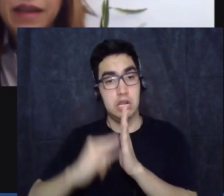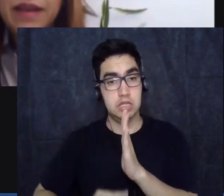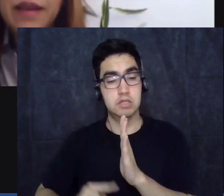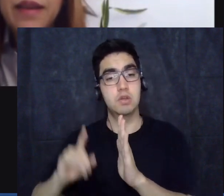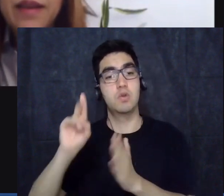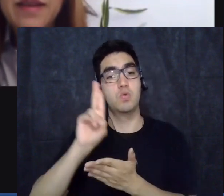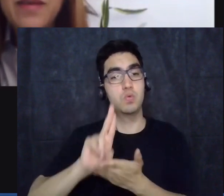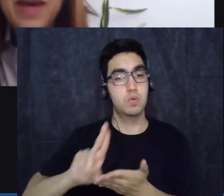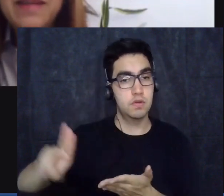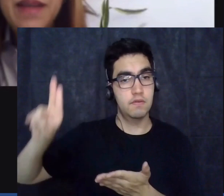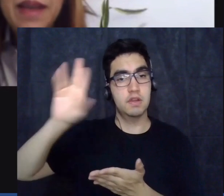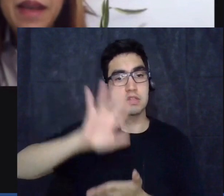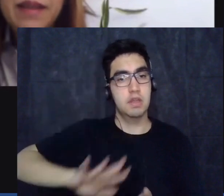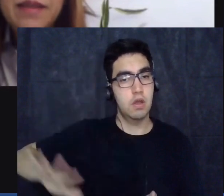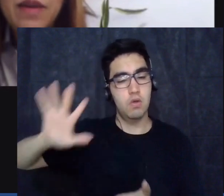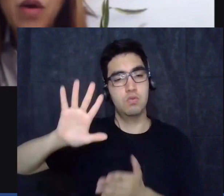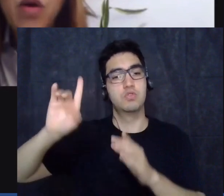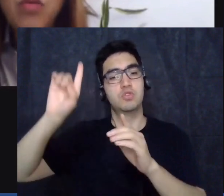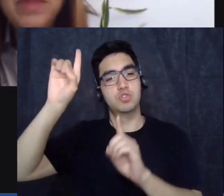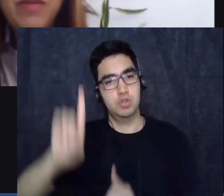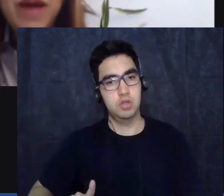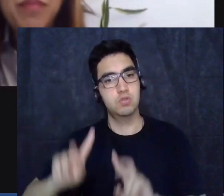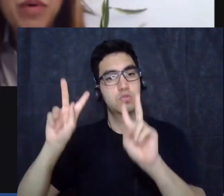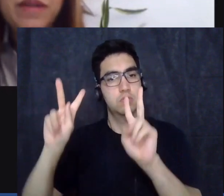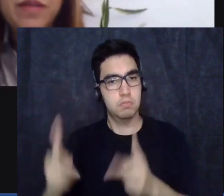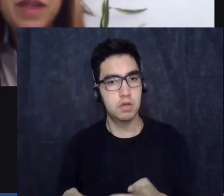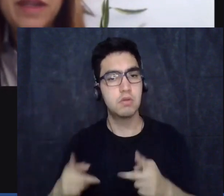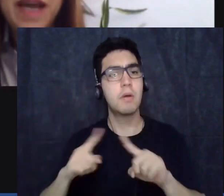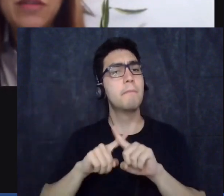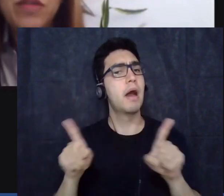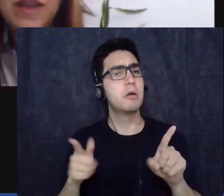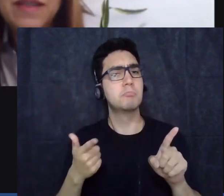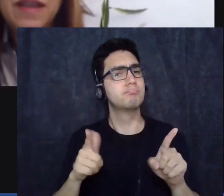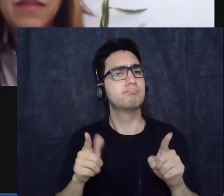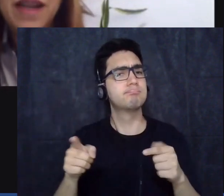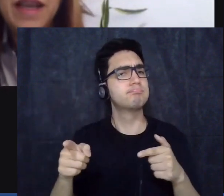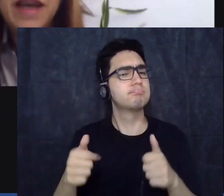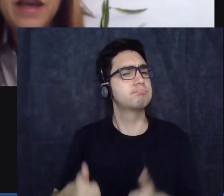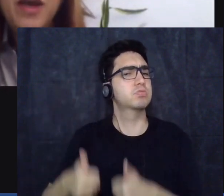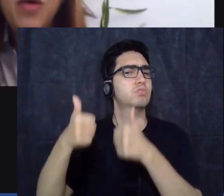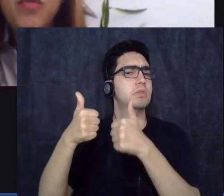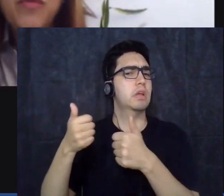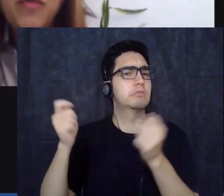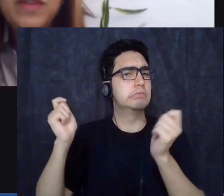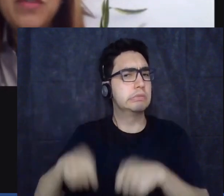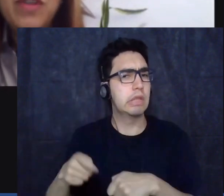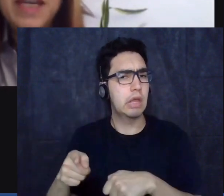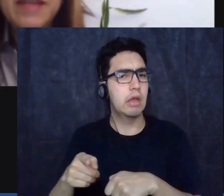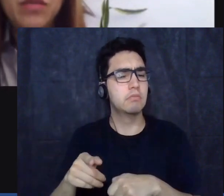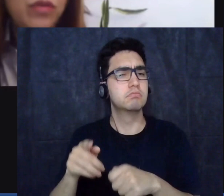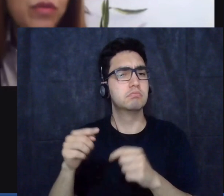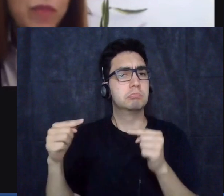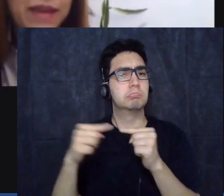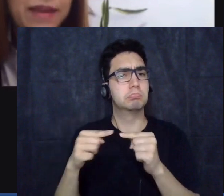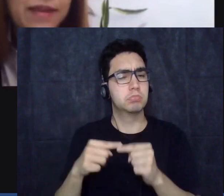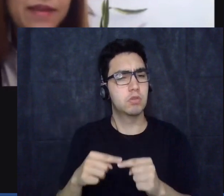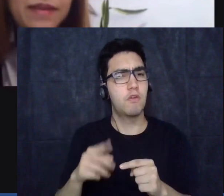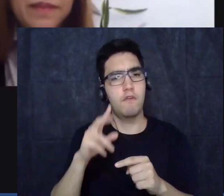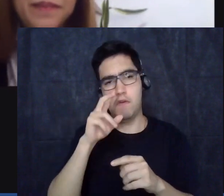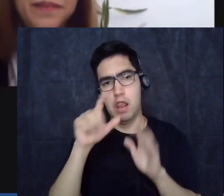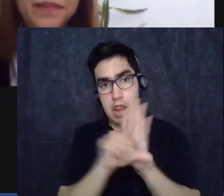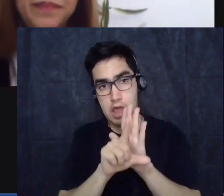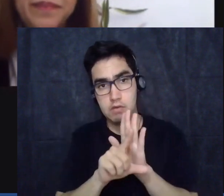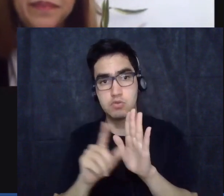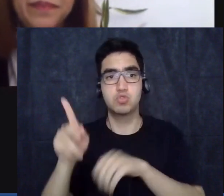fazê-la valer não há interesse ou não há possibilidade de fazê-la valer como força de lei em todos os